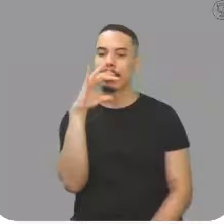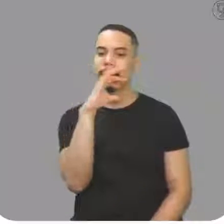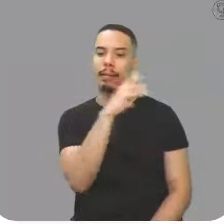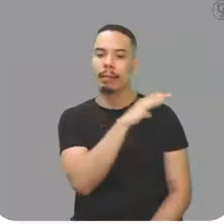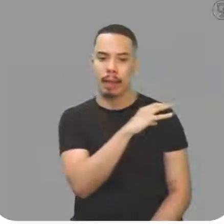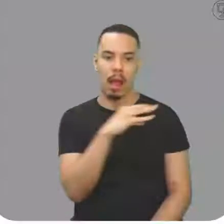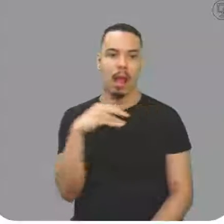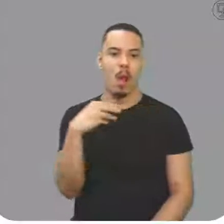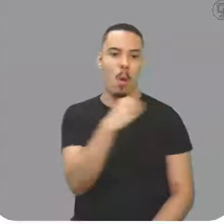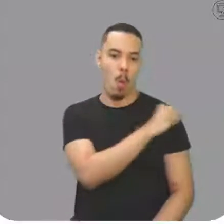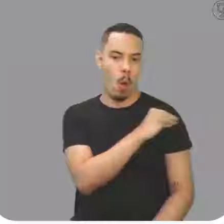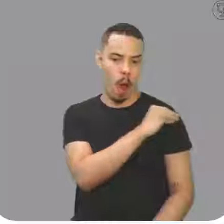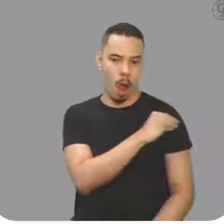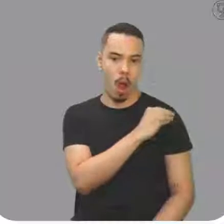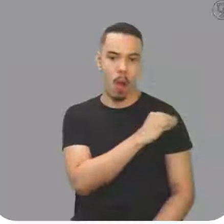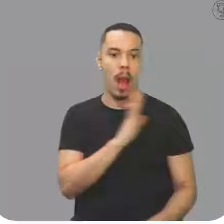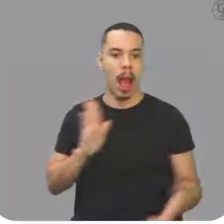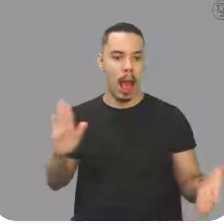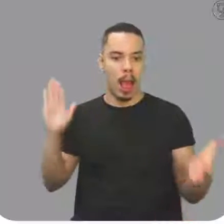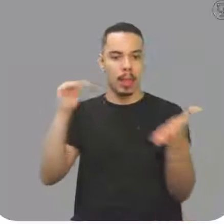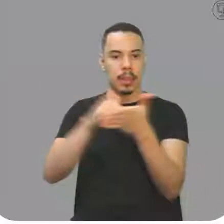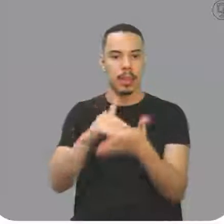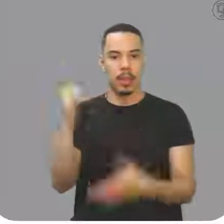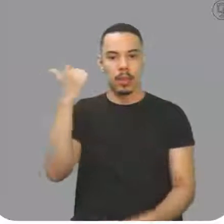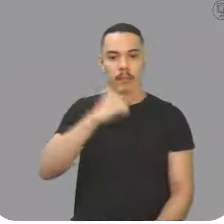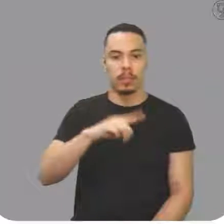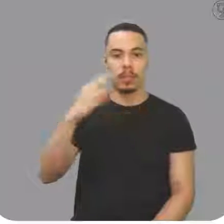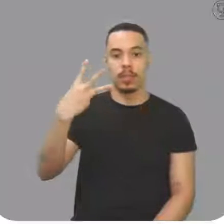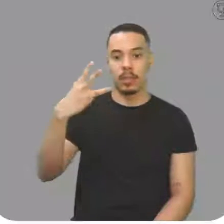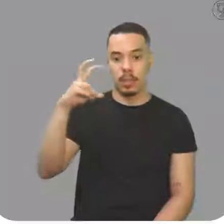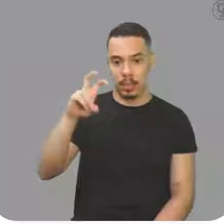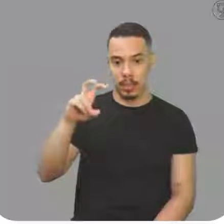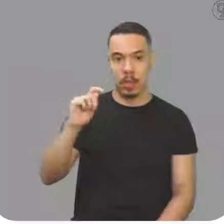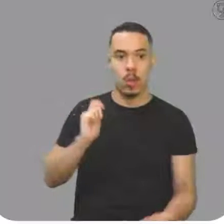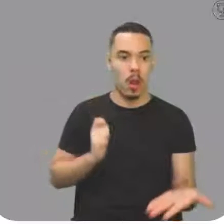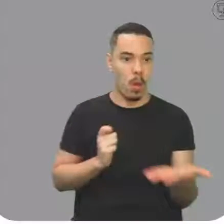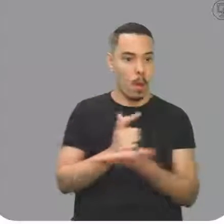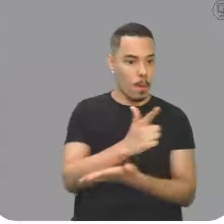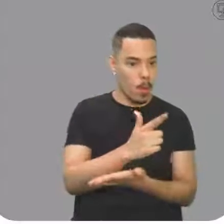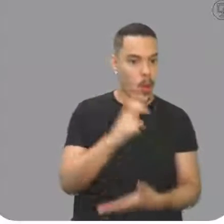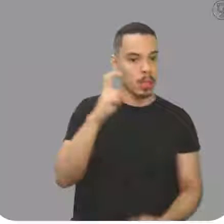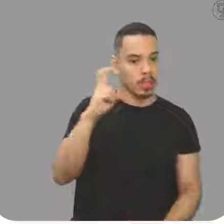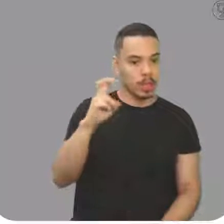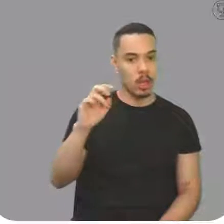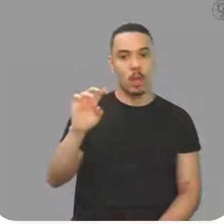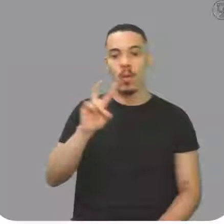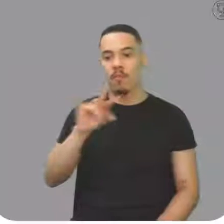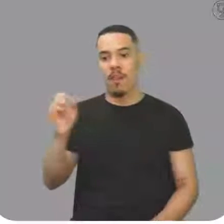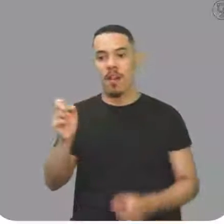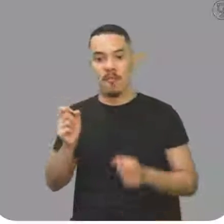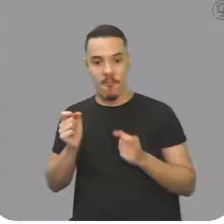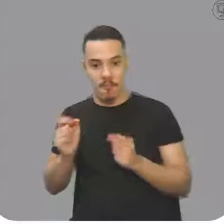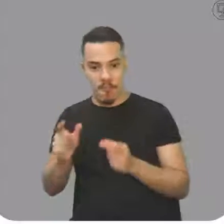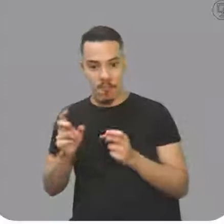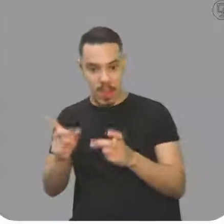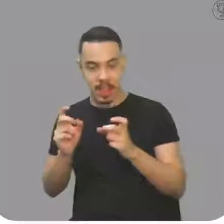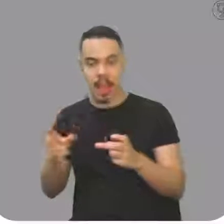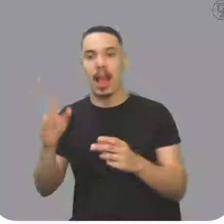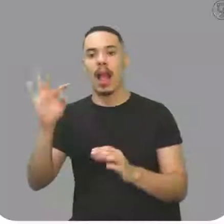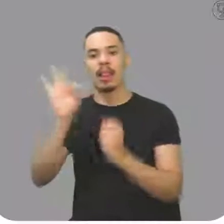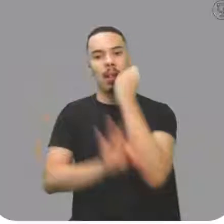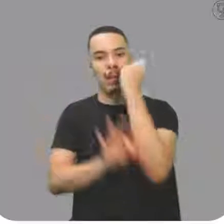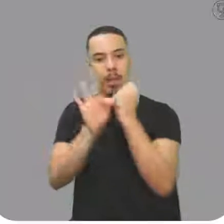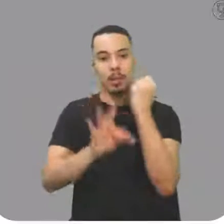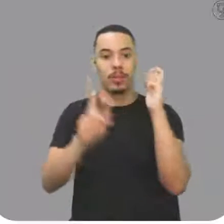álcool até ele atingir a temperatura de 35. Então, ele comprou a 5 e vai vender sempre a 35. Vai manter a temperatura de